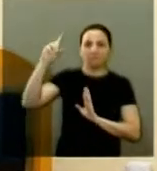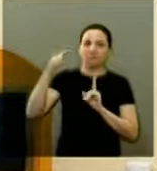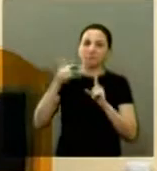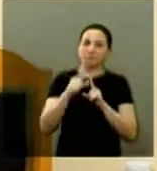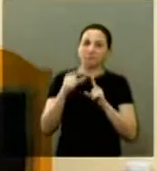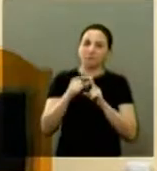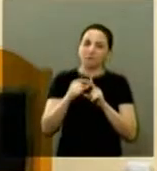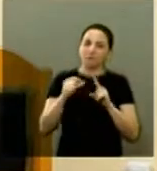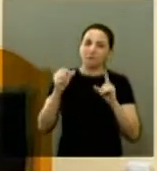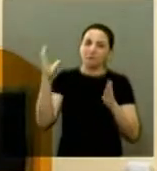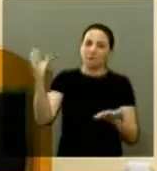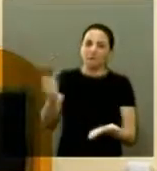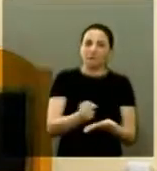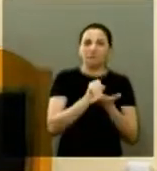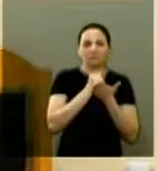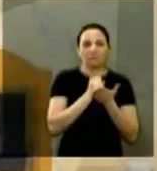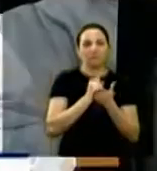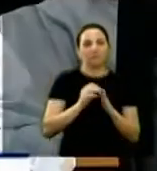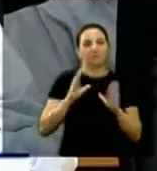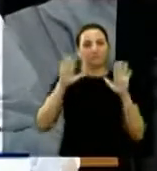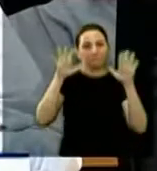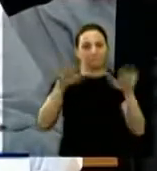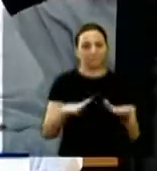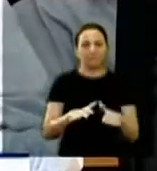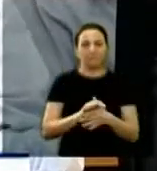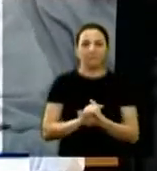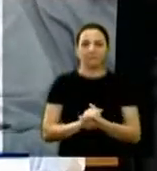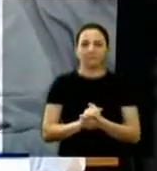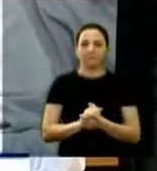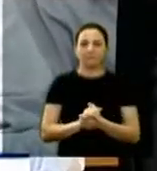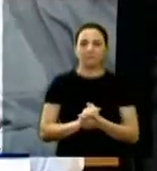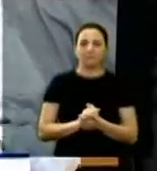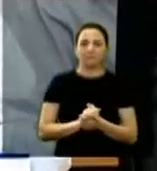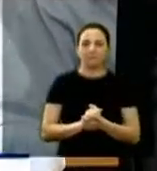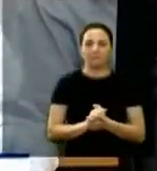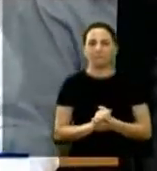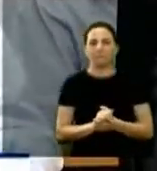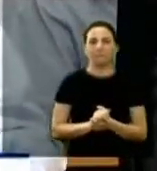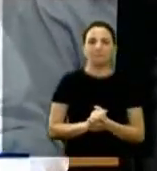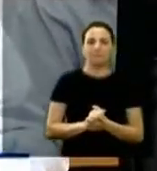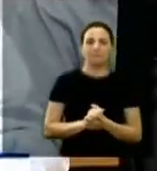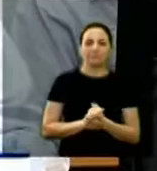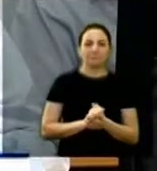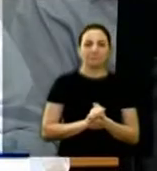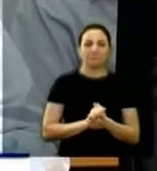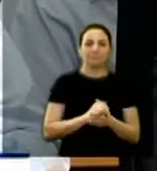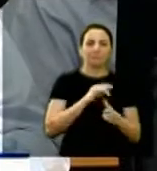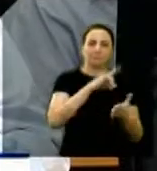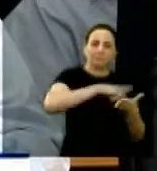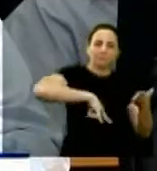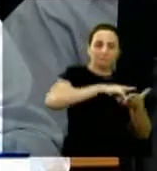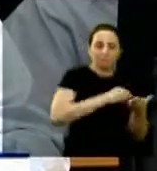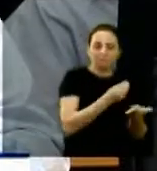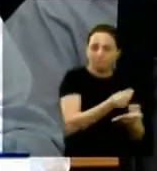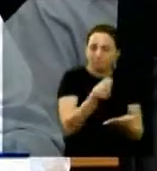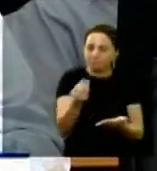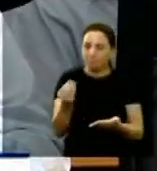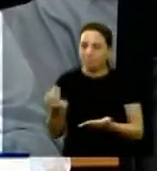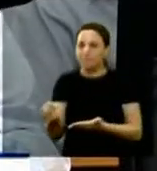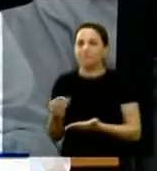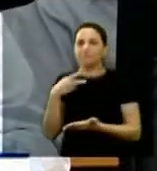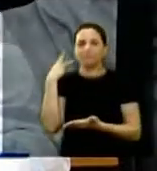Palavras da salvação. Graças a Deus. Vamos colocar em apreciação o ato já distribuído aos senhores vereadores. Se os vereadores estiverem de acordo,